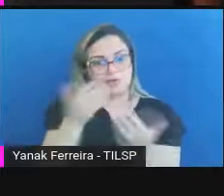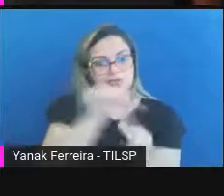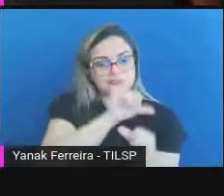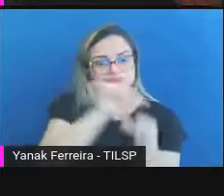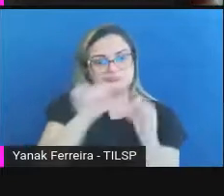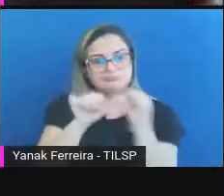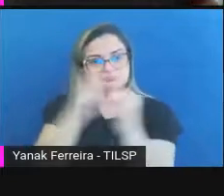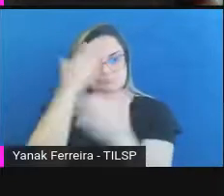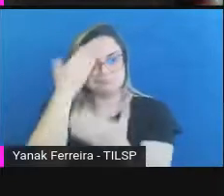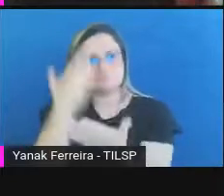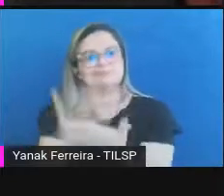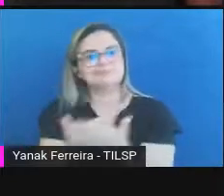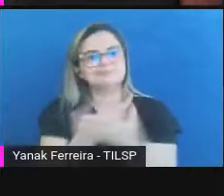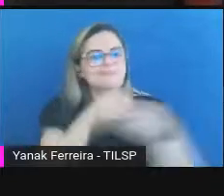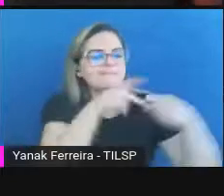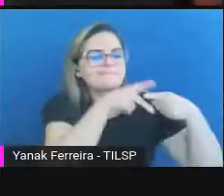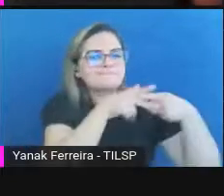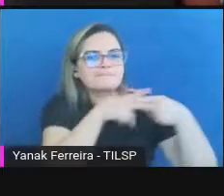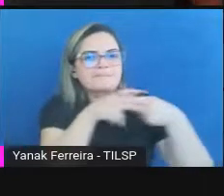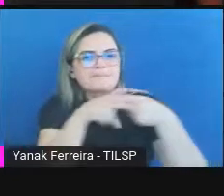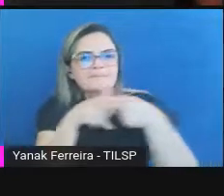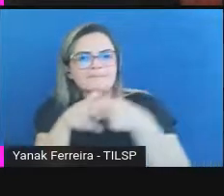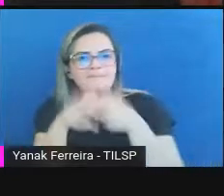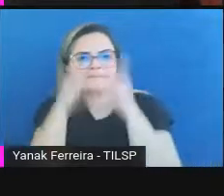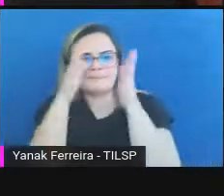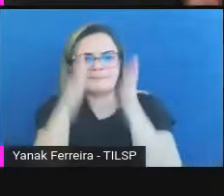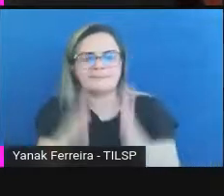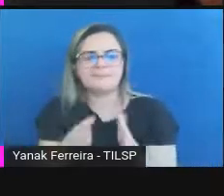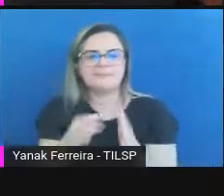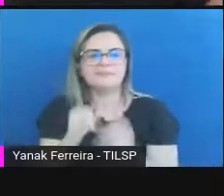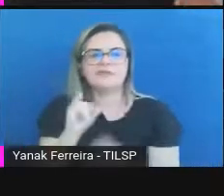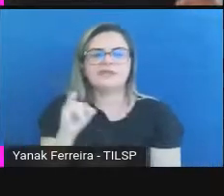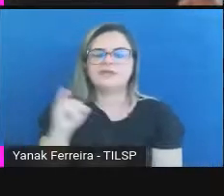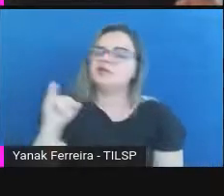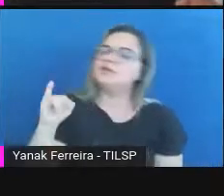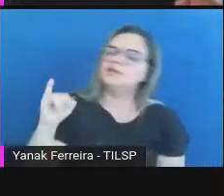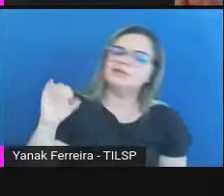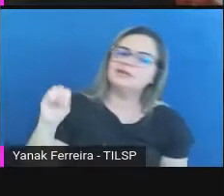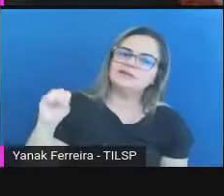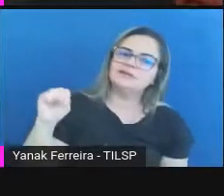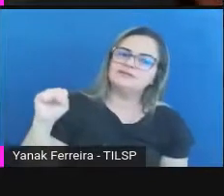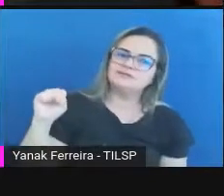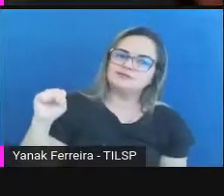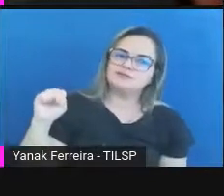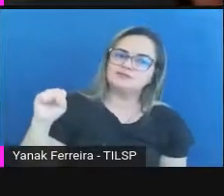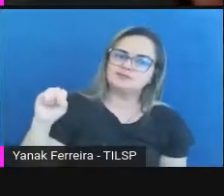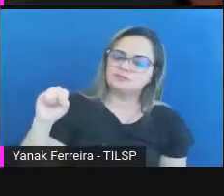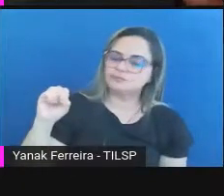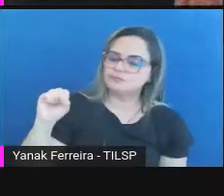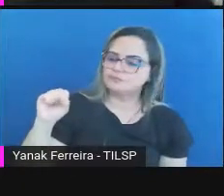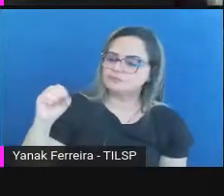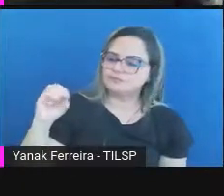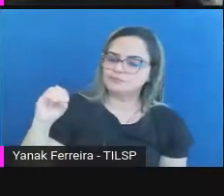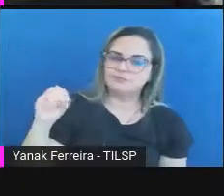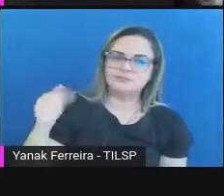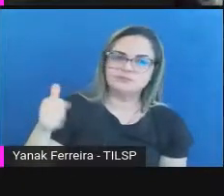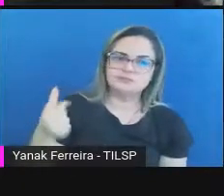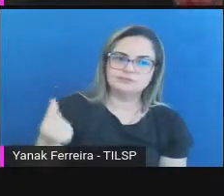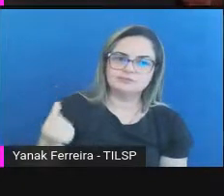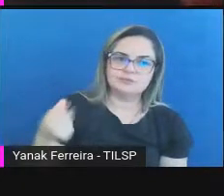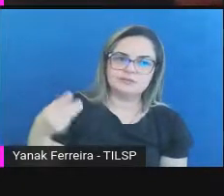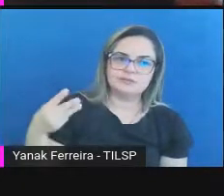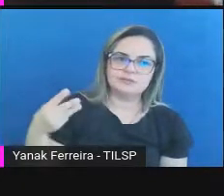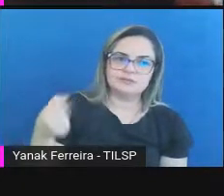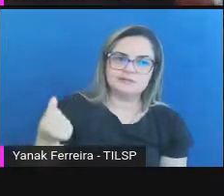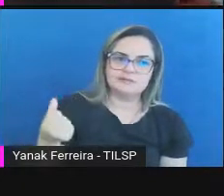Auditado e certificado, ISO 16363, norma de auditoria e certificação.